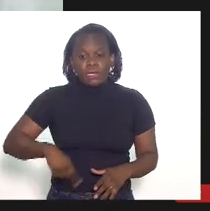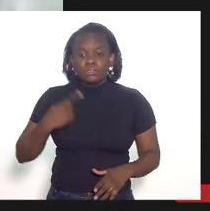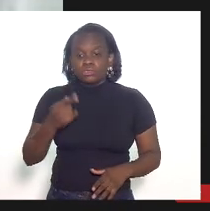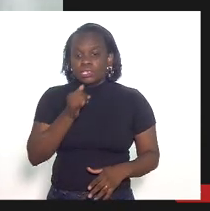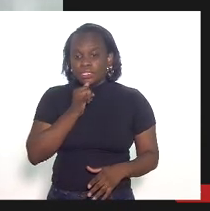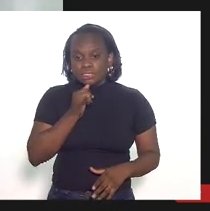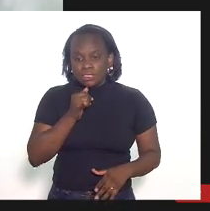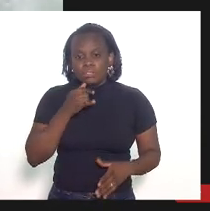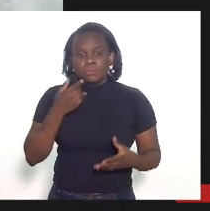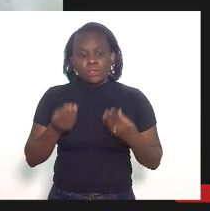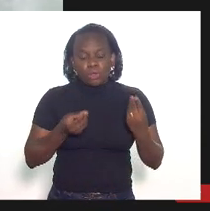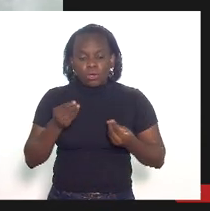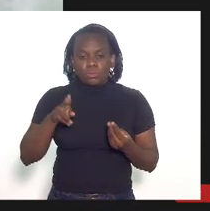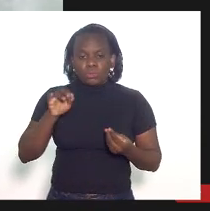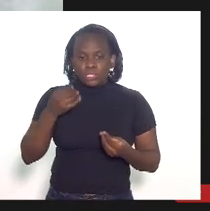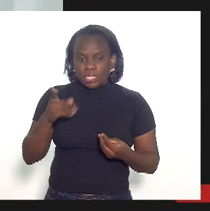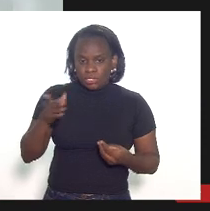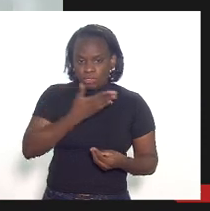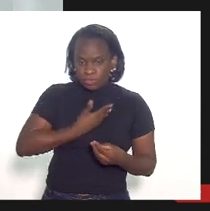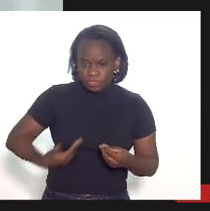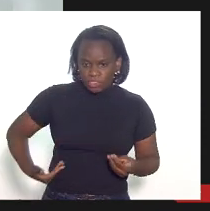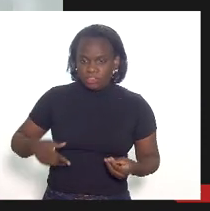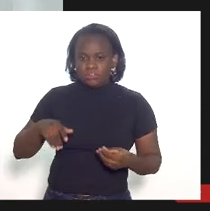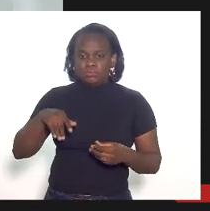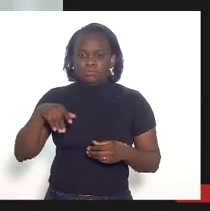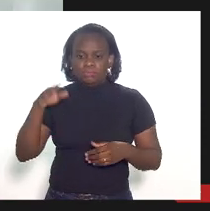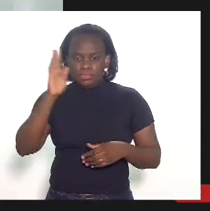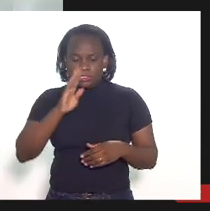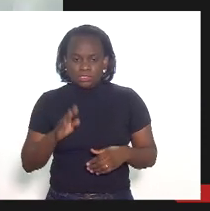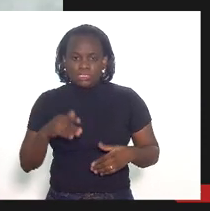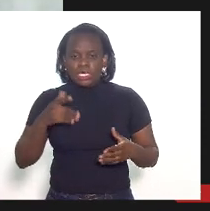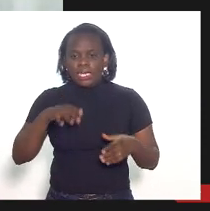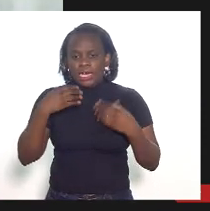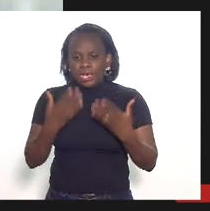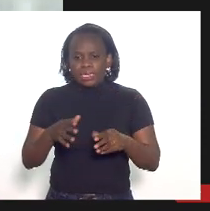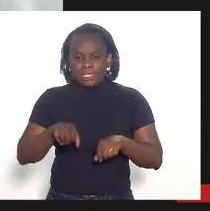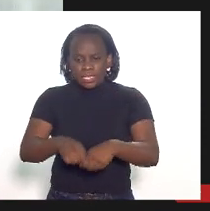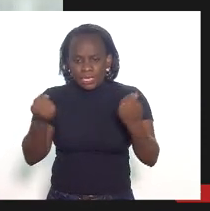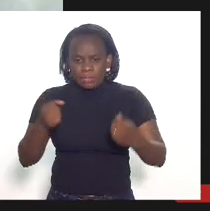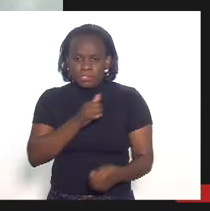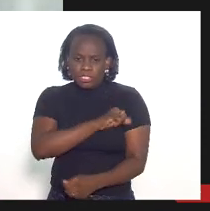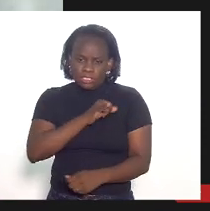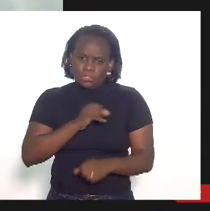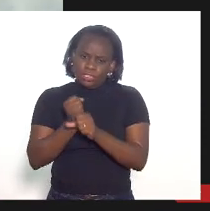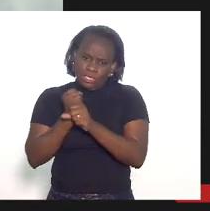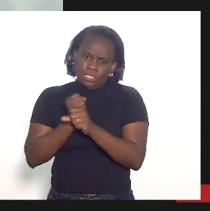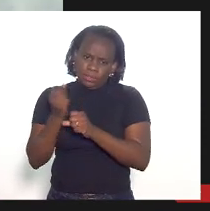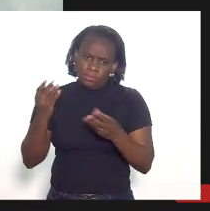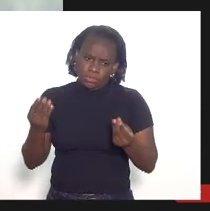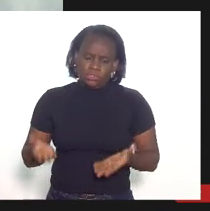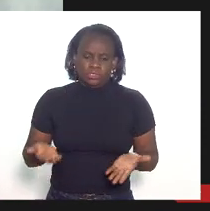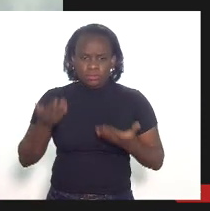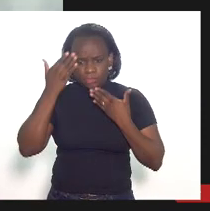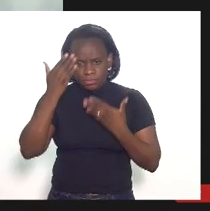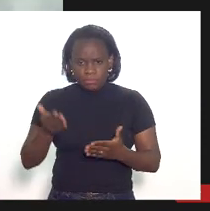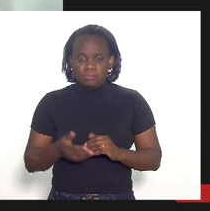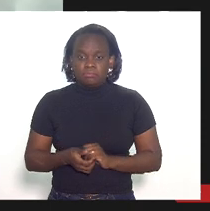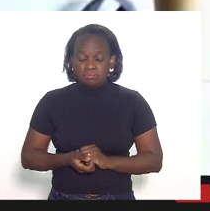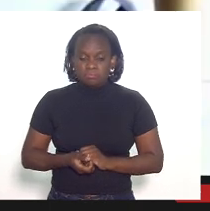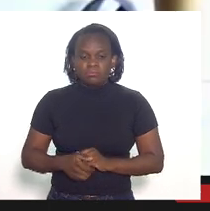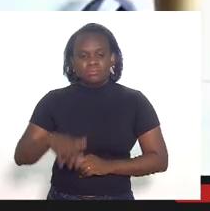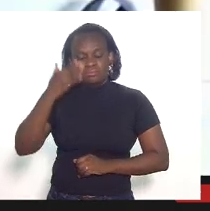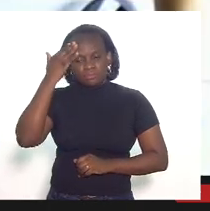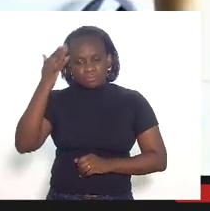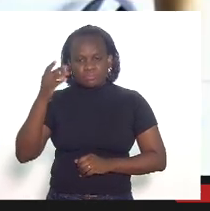exemplo de como a União vem ferrando o estado do Rio de Janeiro há décadas então obrigado Luiz obrigado